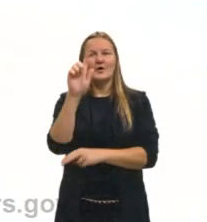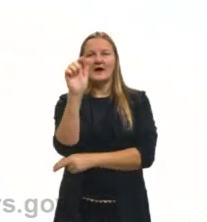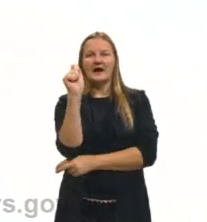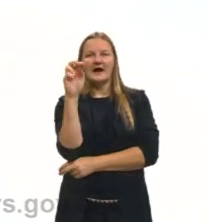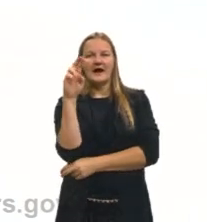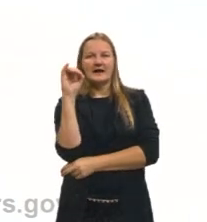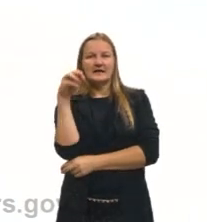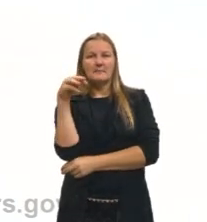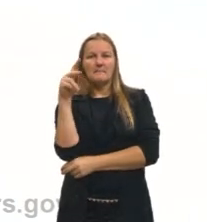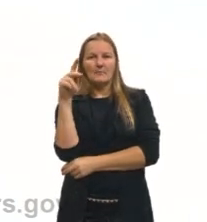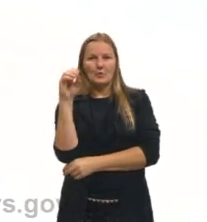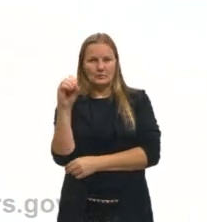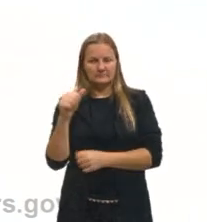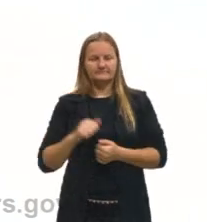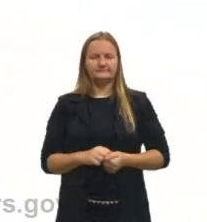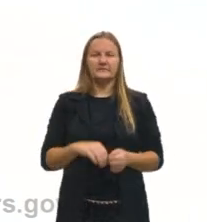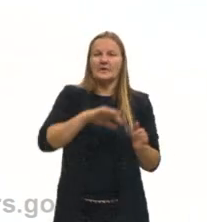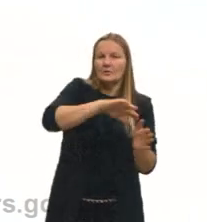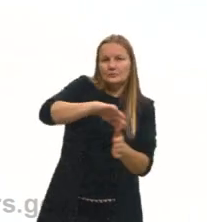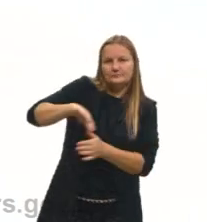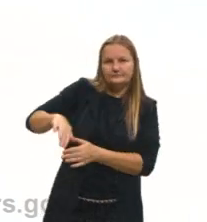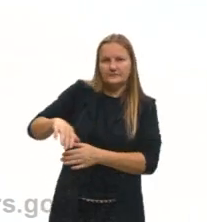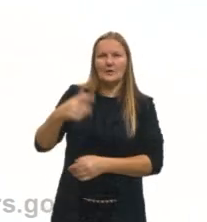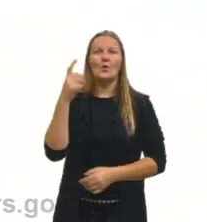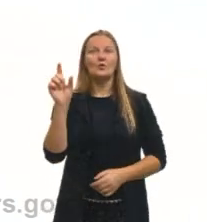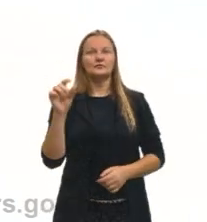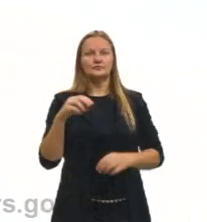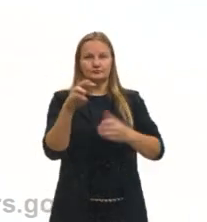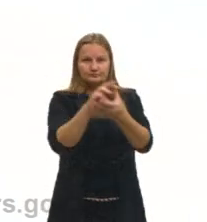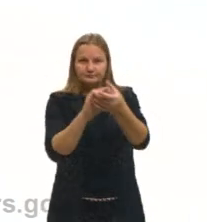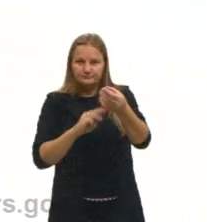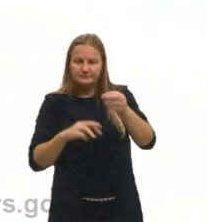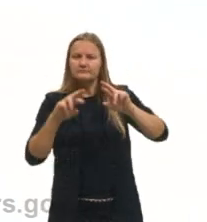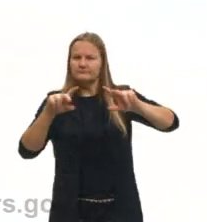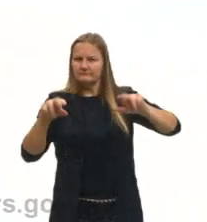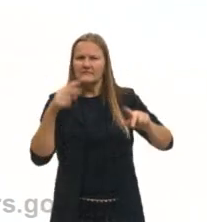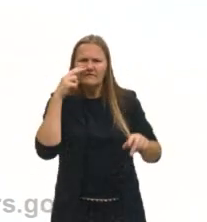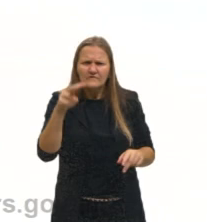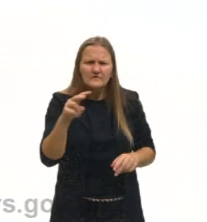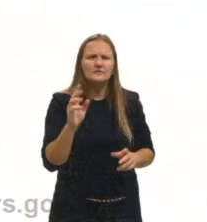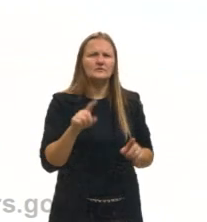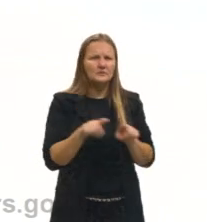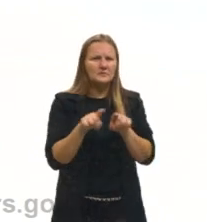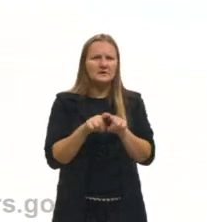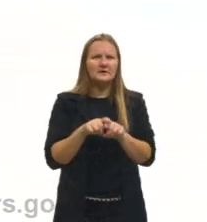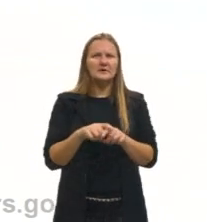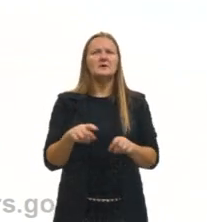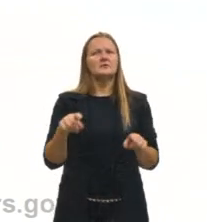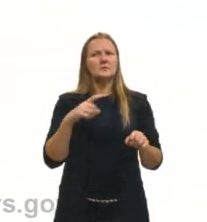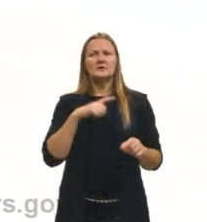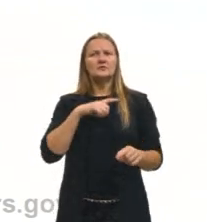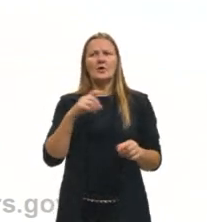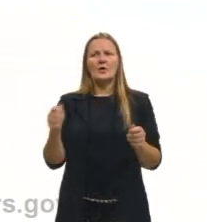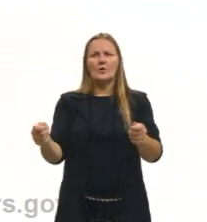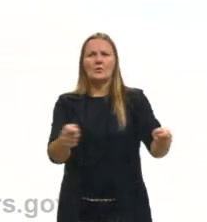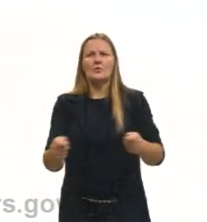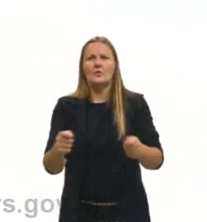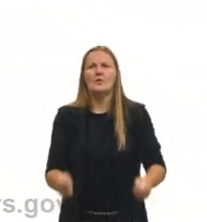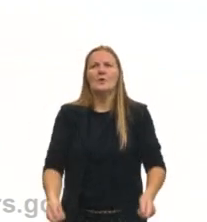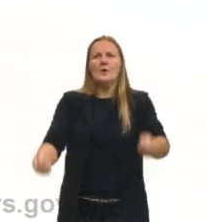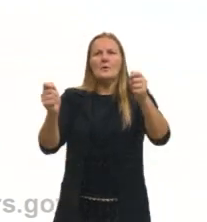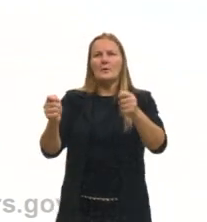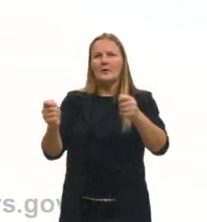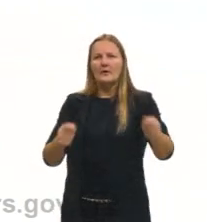Outro método que todo mundo já deve ter utilizado ou visto alguém utilizar em casa é o peneiramento, né? A peneiração.